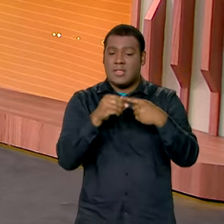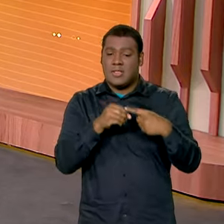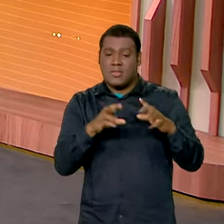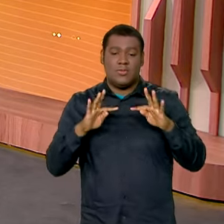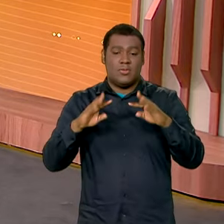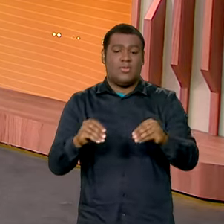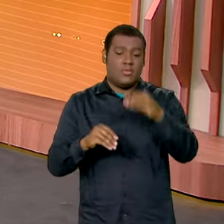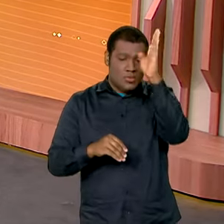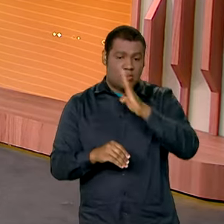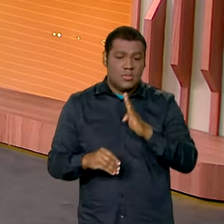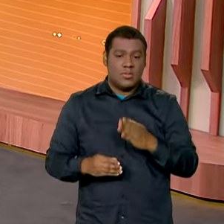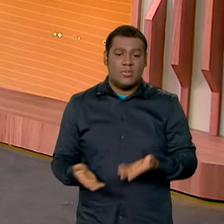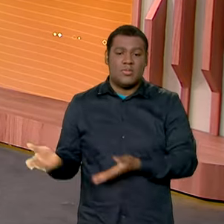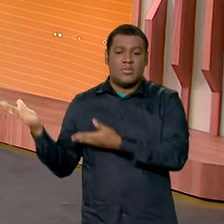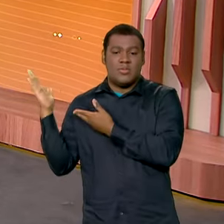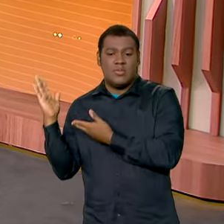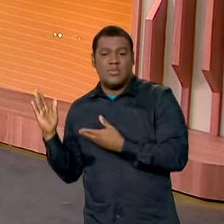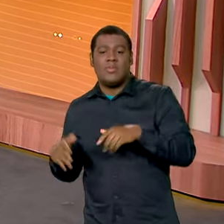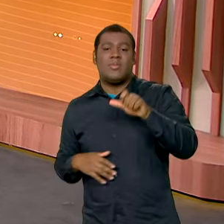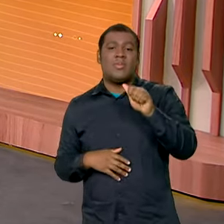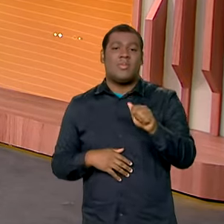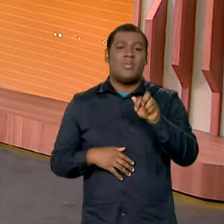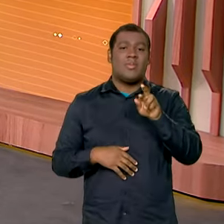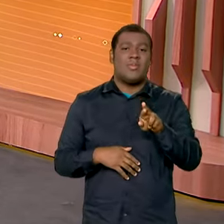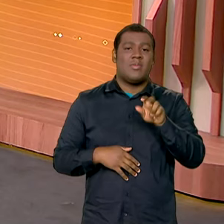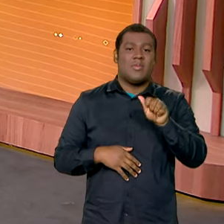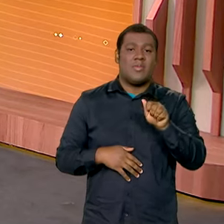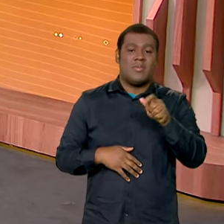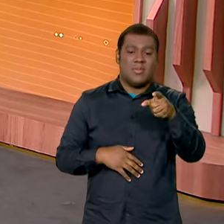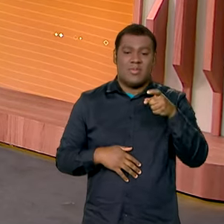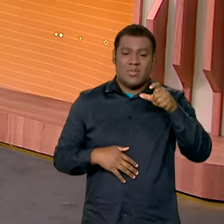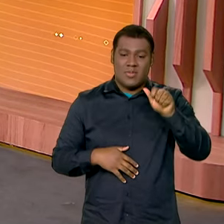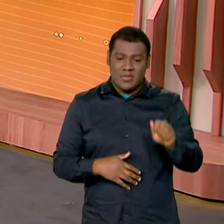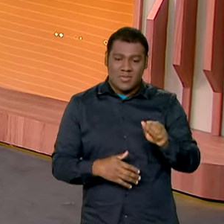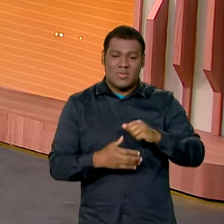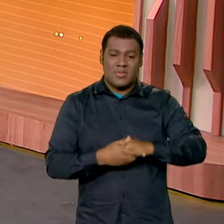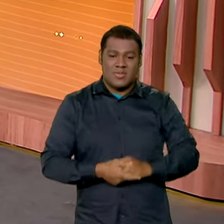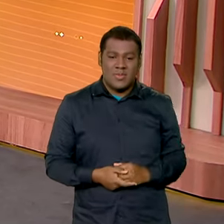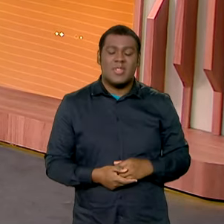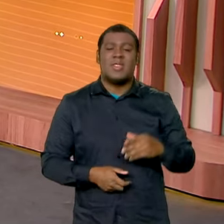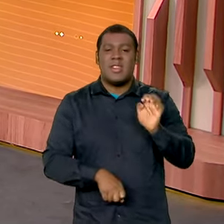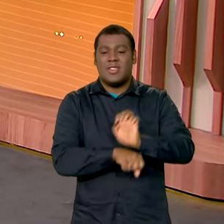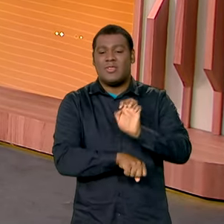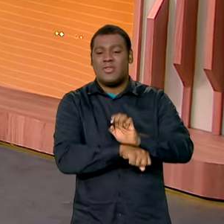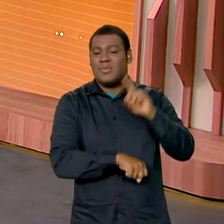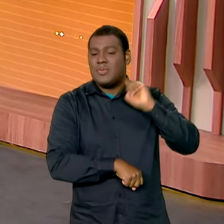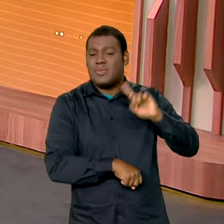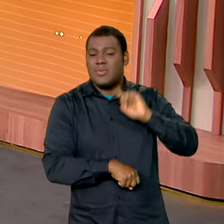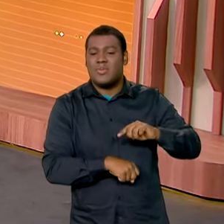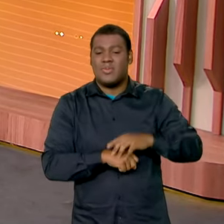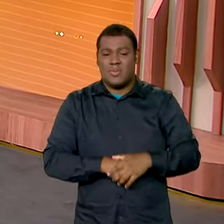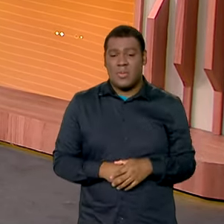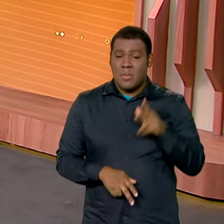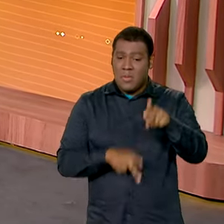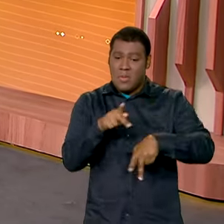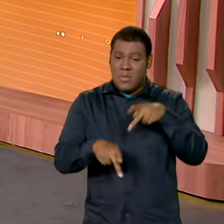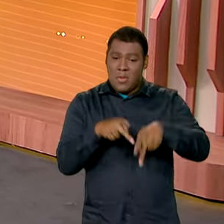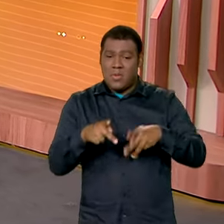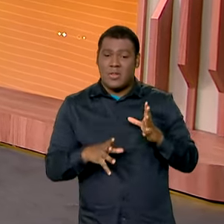fica na região turística da Serra da Canastra, em Minas Gerais. Tem aí quase 112